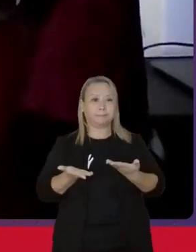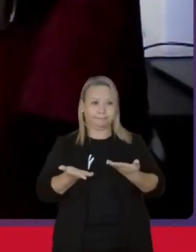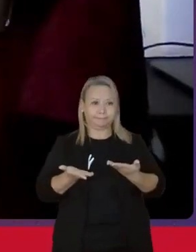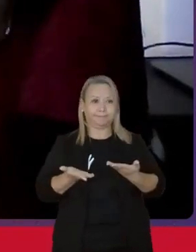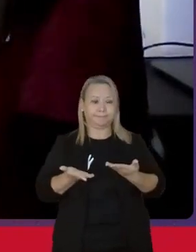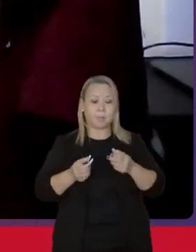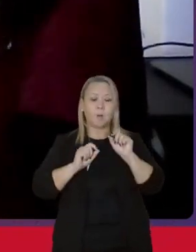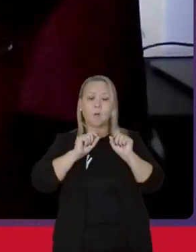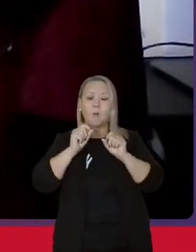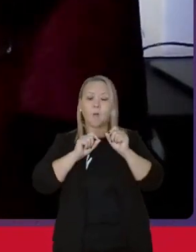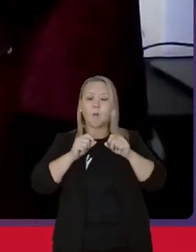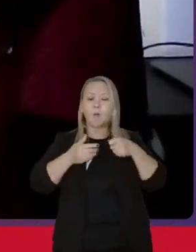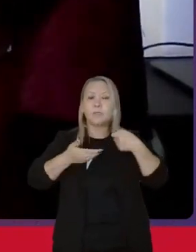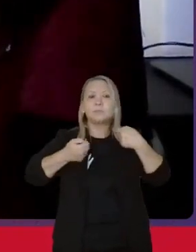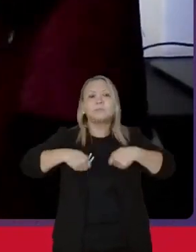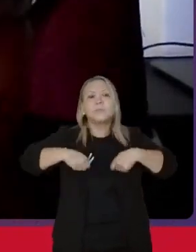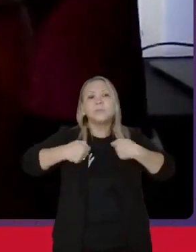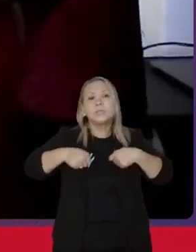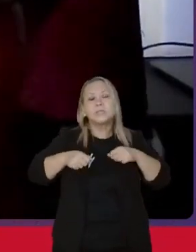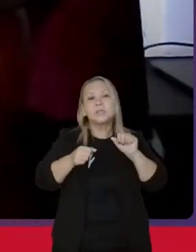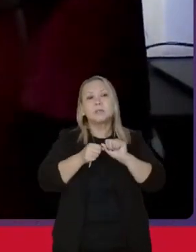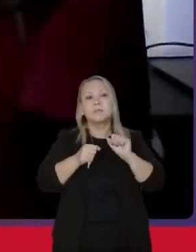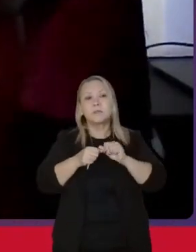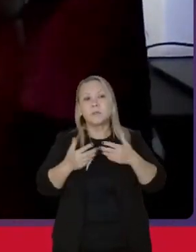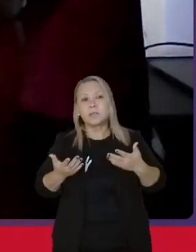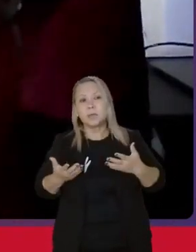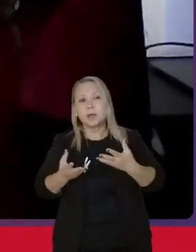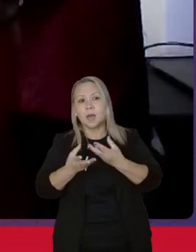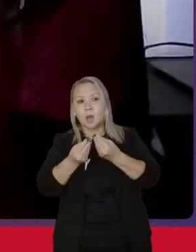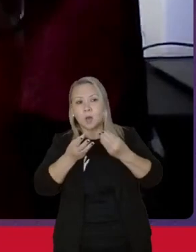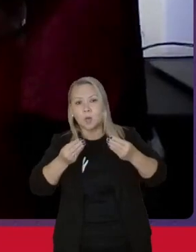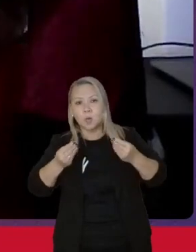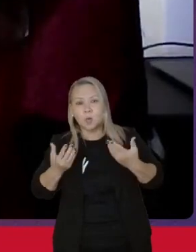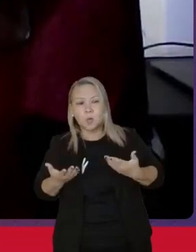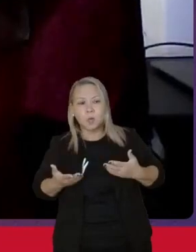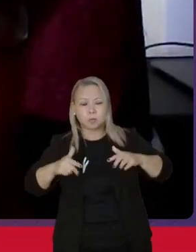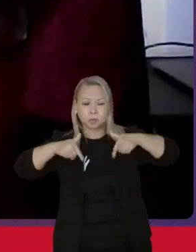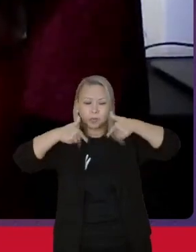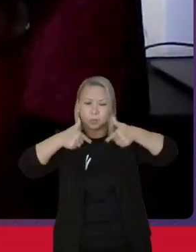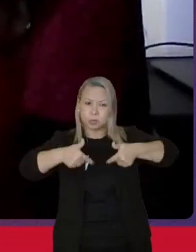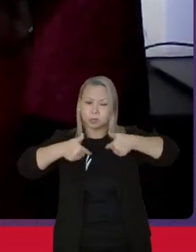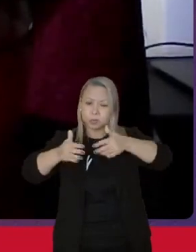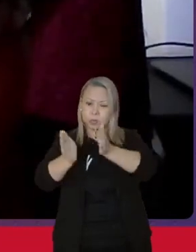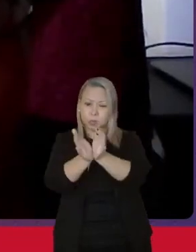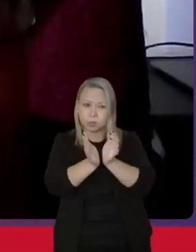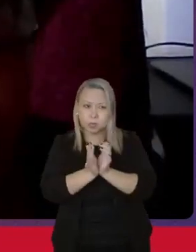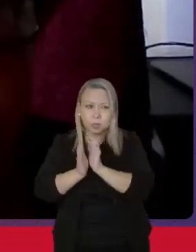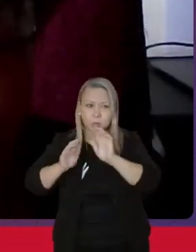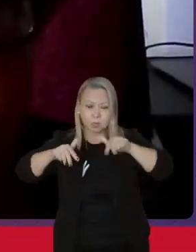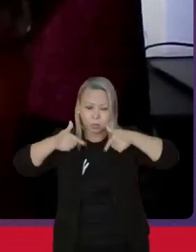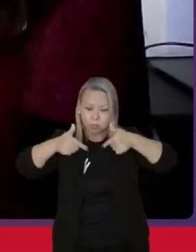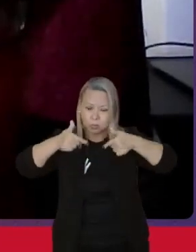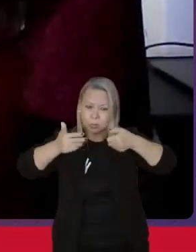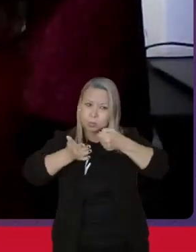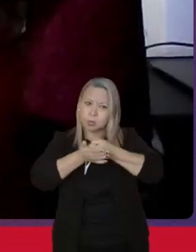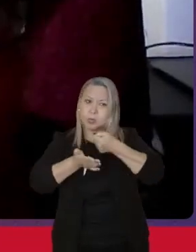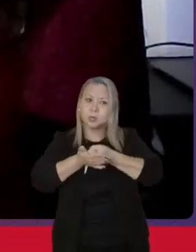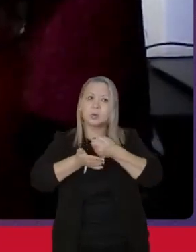o que devemos fazer? Muitas frentes de luta estão aí